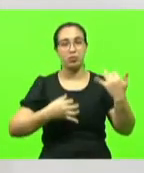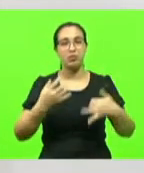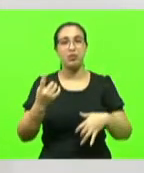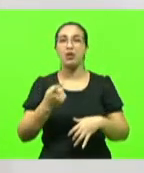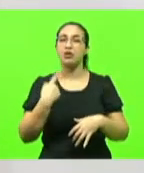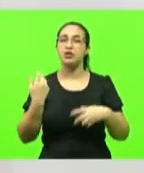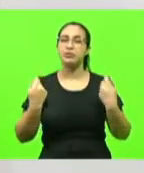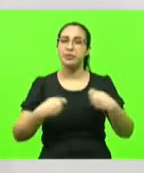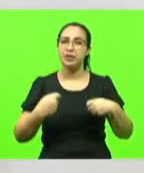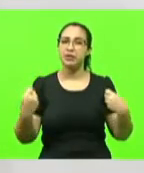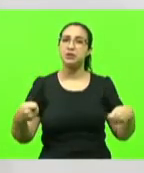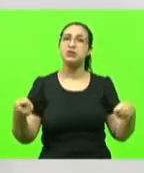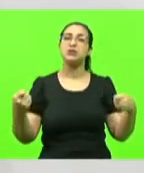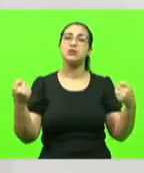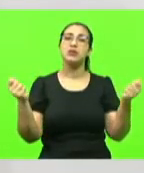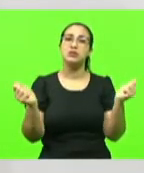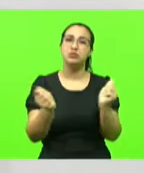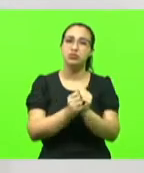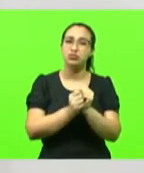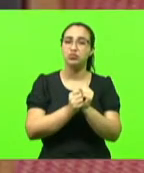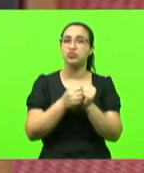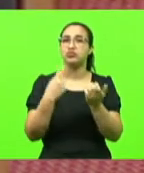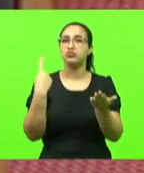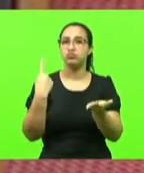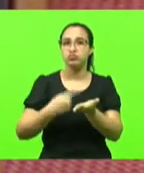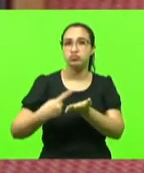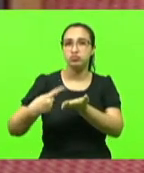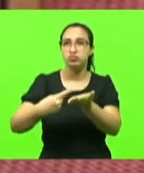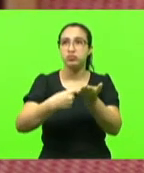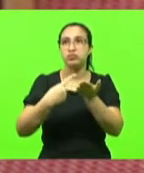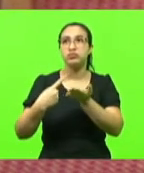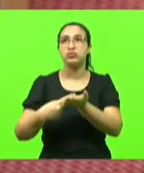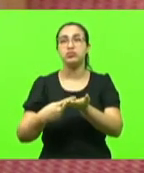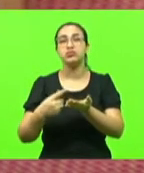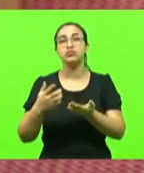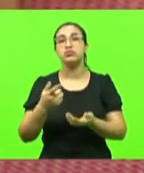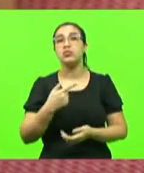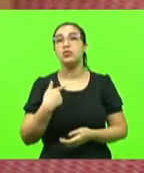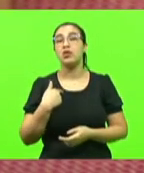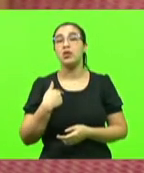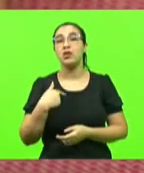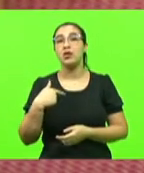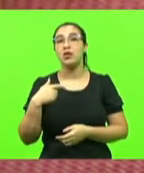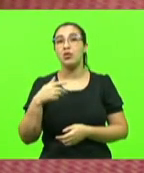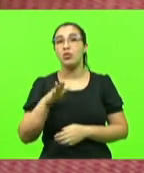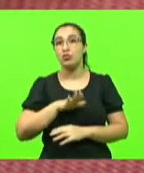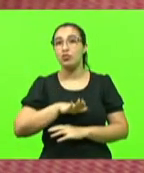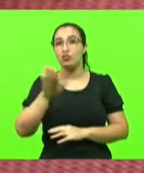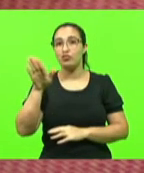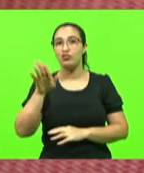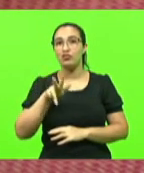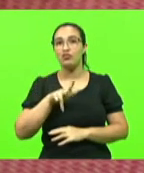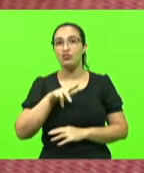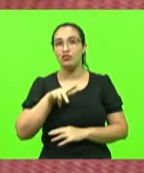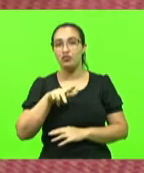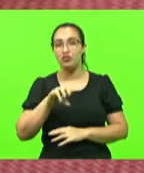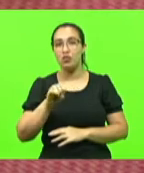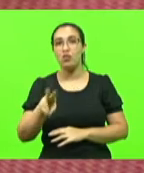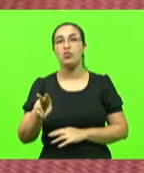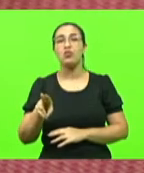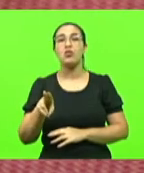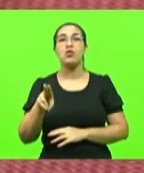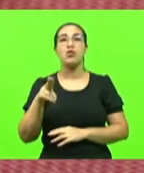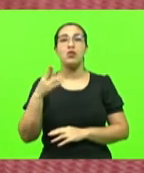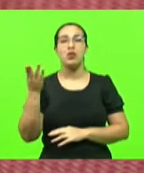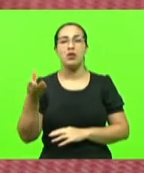abraçados por essa questão, estou subindo esse fim de semana para percorrer ali o nosso